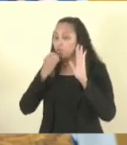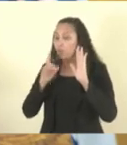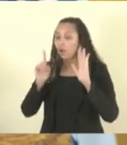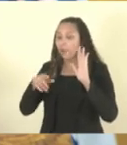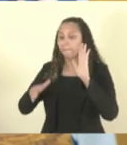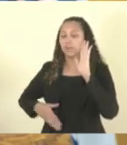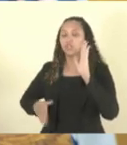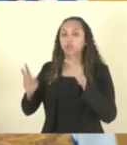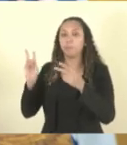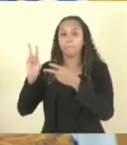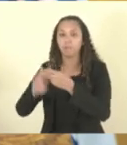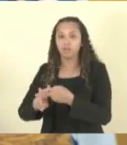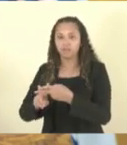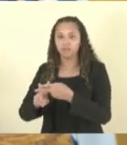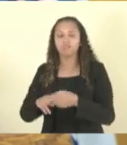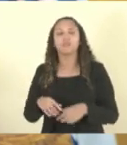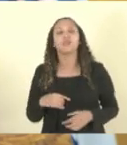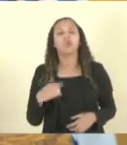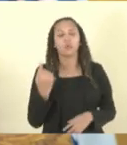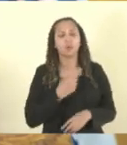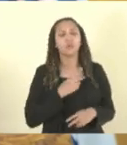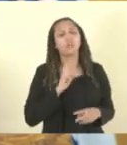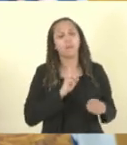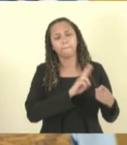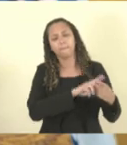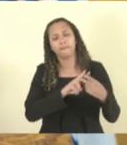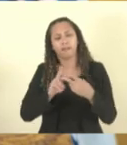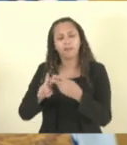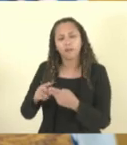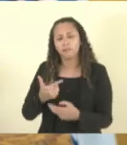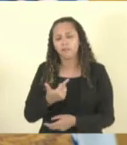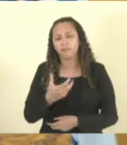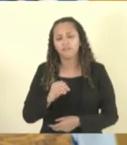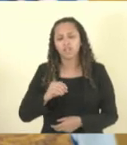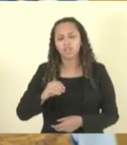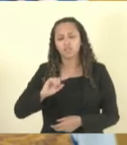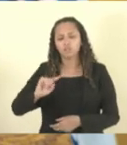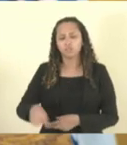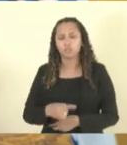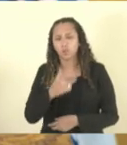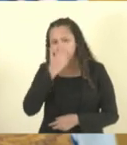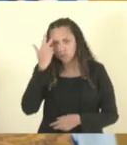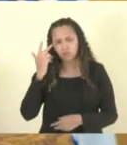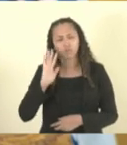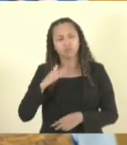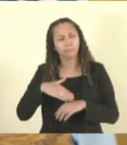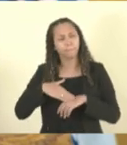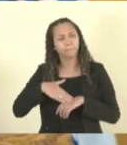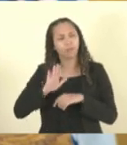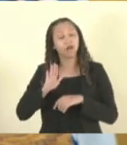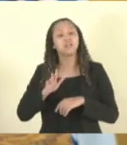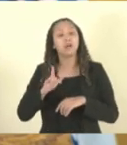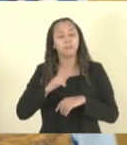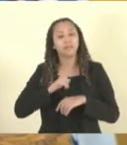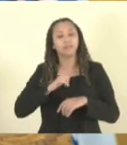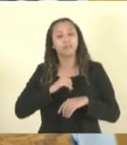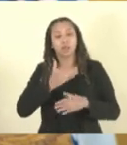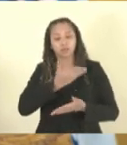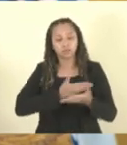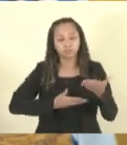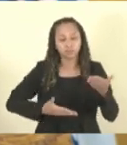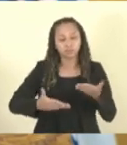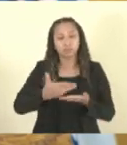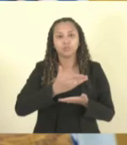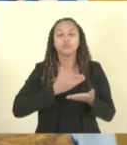Prendemos mais de 20 mil pessoas nesse Estado para que houvesse a ressocialização e